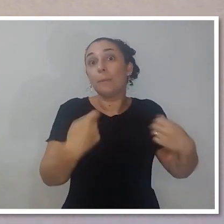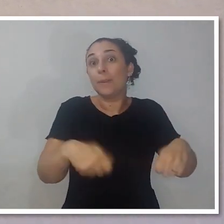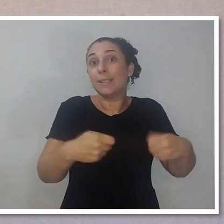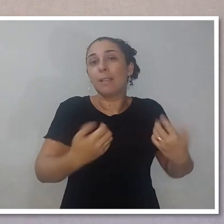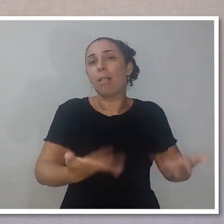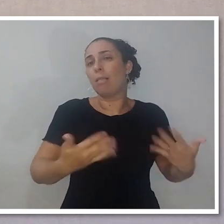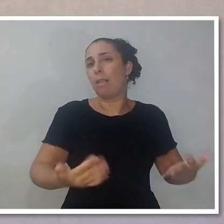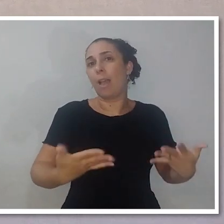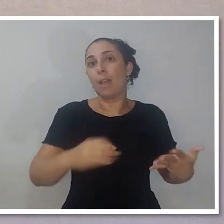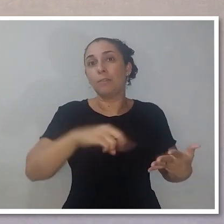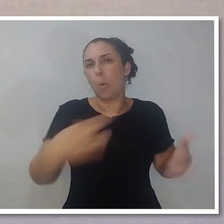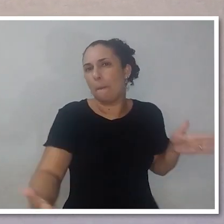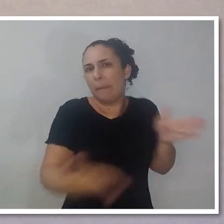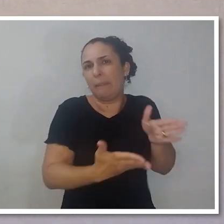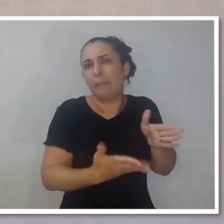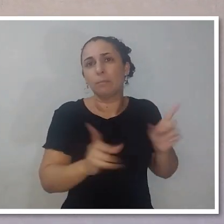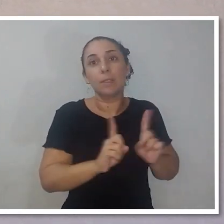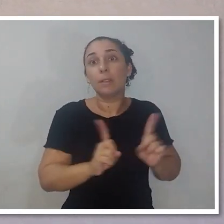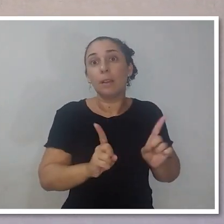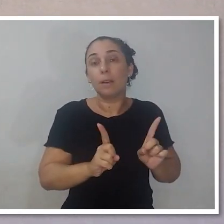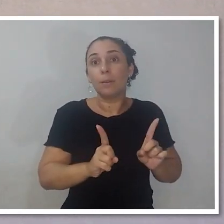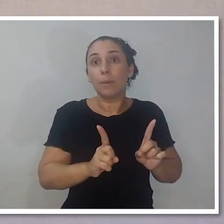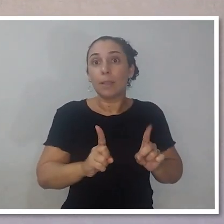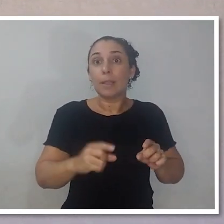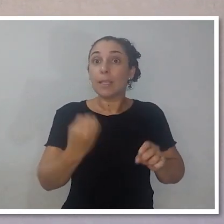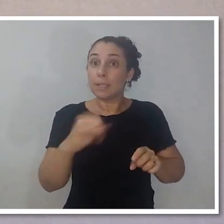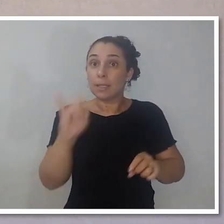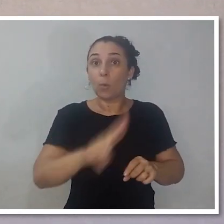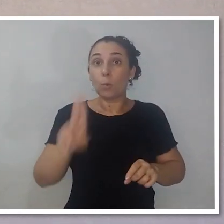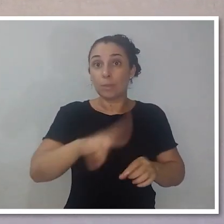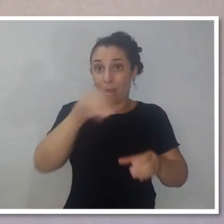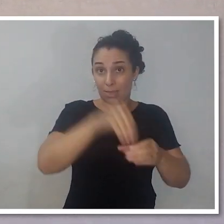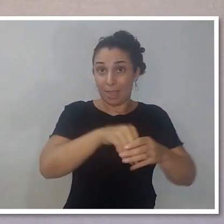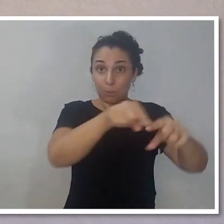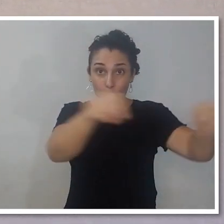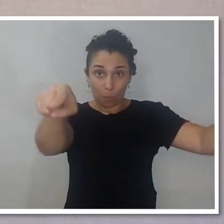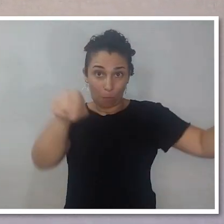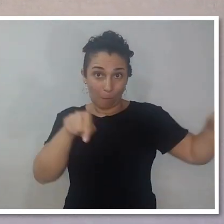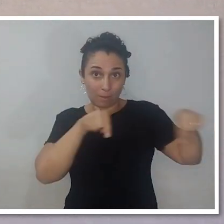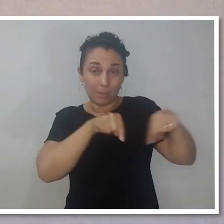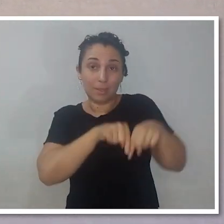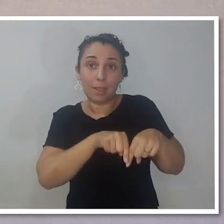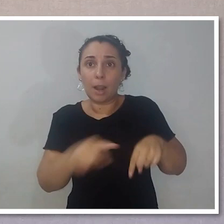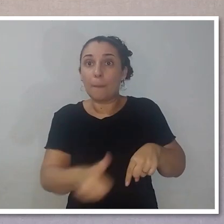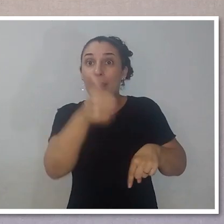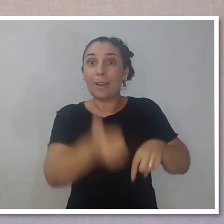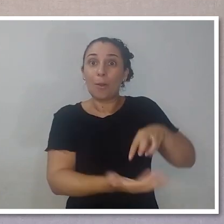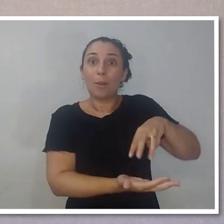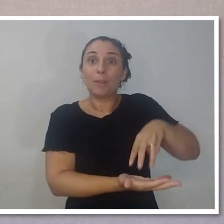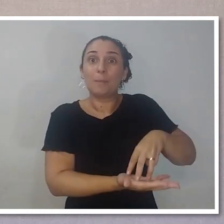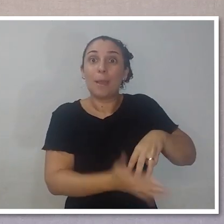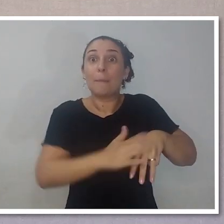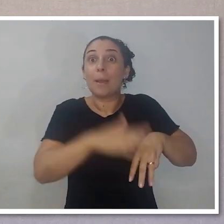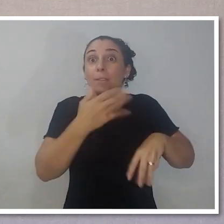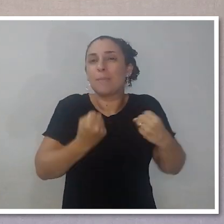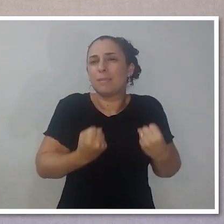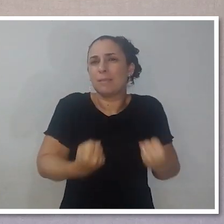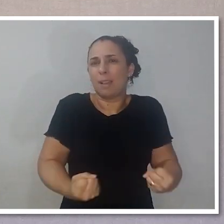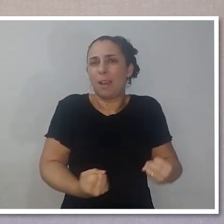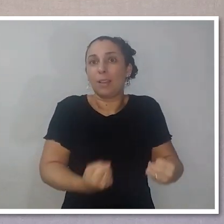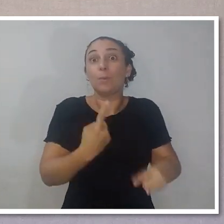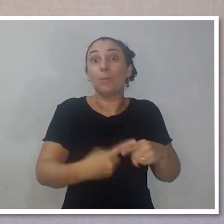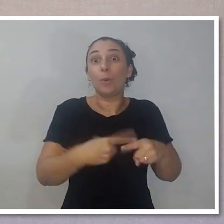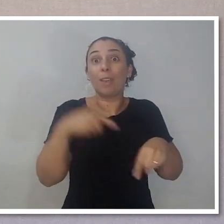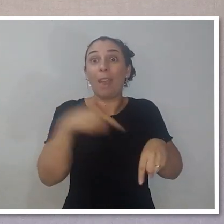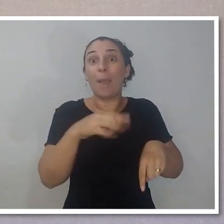nem que ele tenha uma boa portabilidade. Muito pelo contrário, as pessoas normalmente que trabalham dentro de estúdio preferem usar os tripés mais